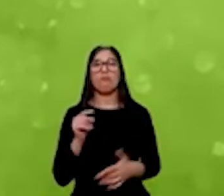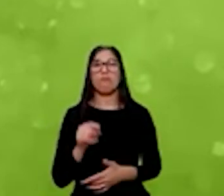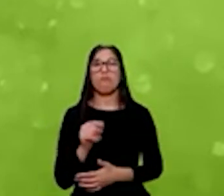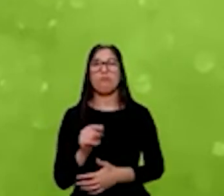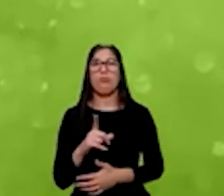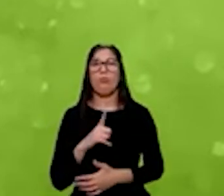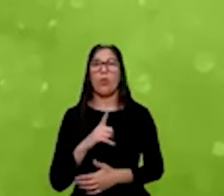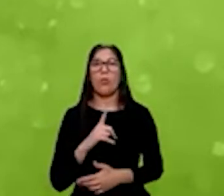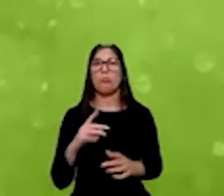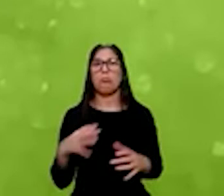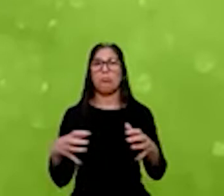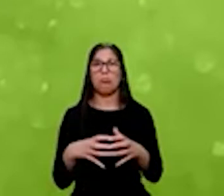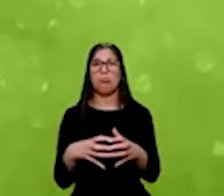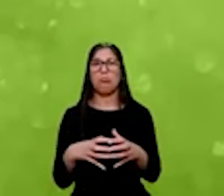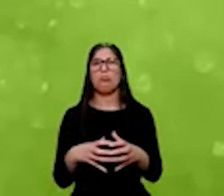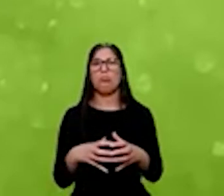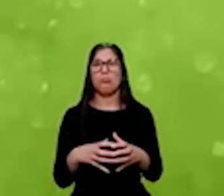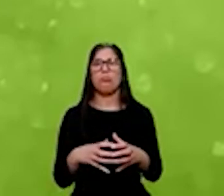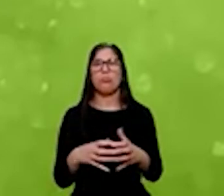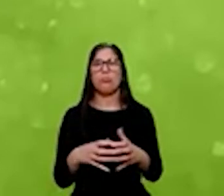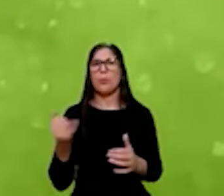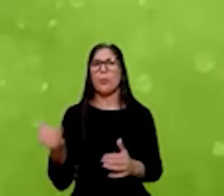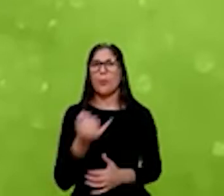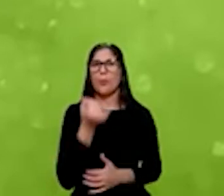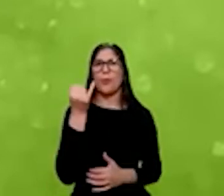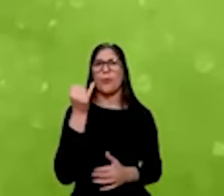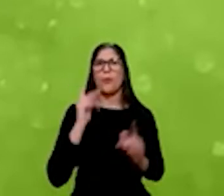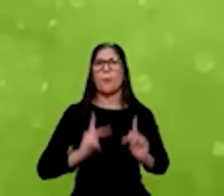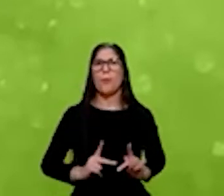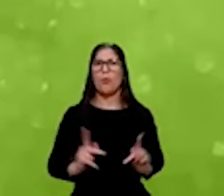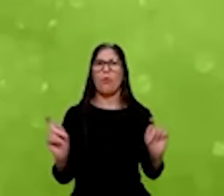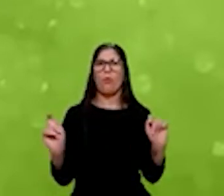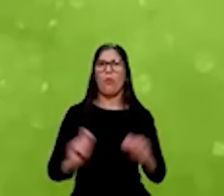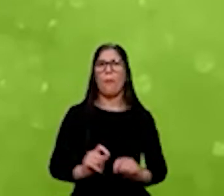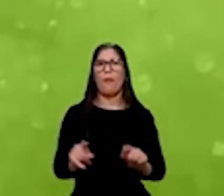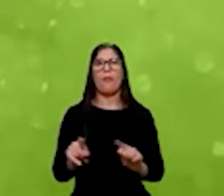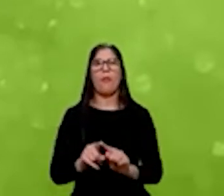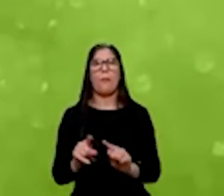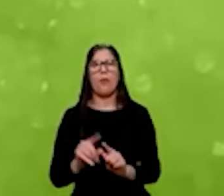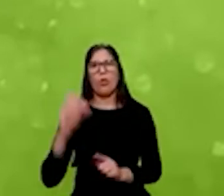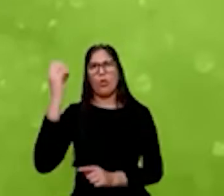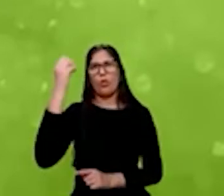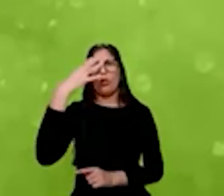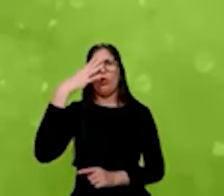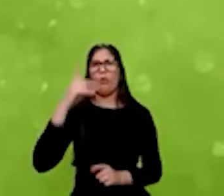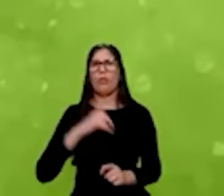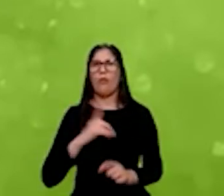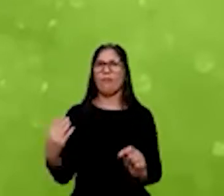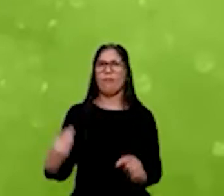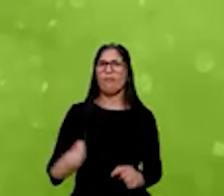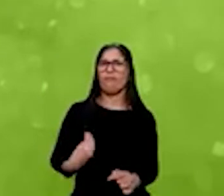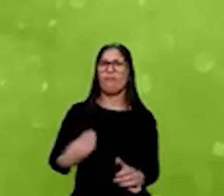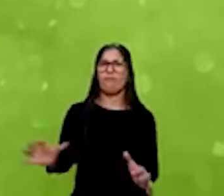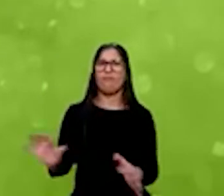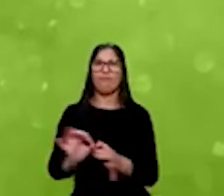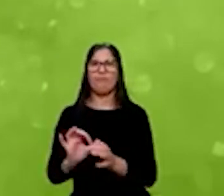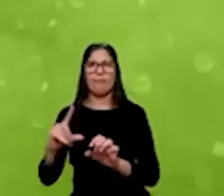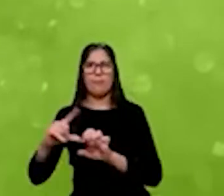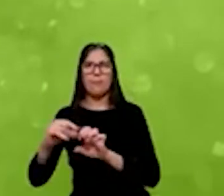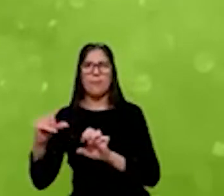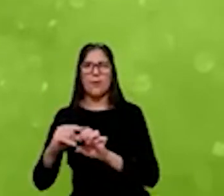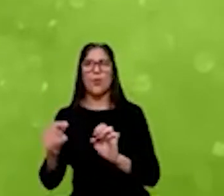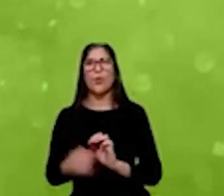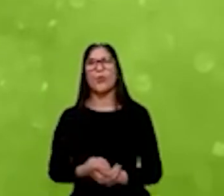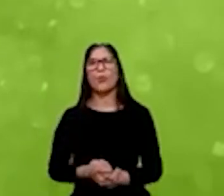competentes e talentos que estão sendo alocados e conectados com esses empreendedores, muito importante, que talvez eles teriam mais